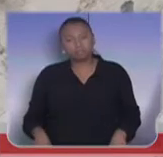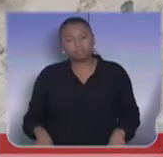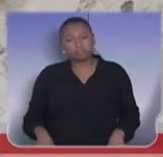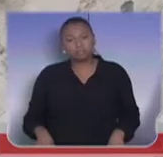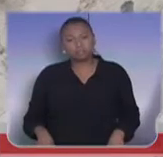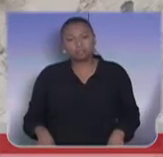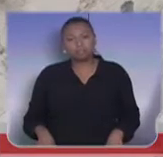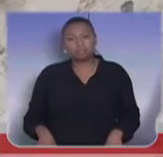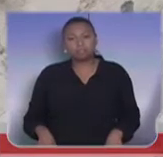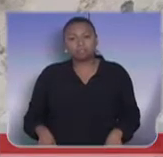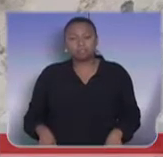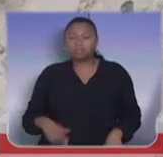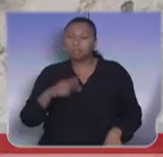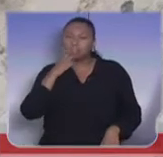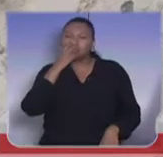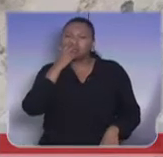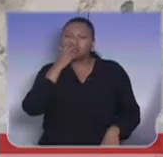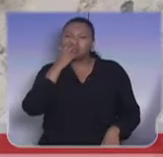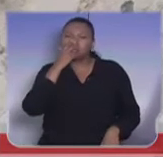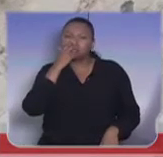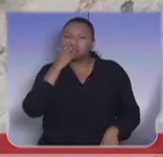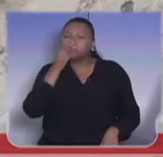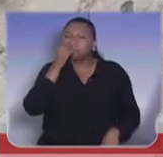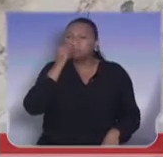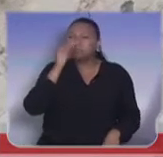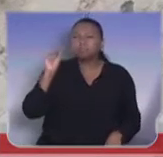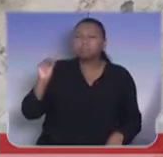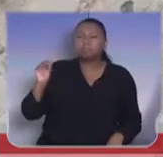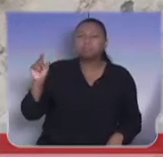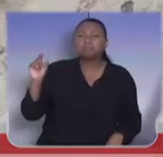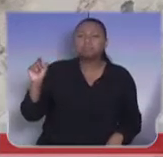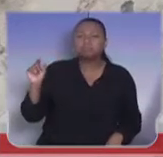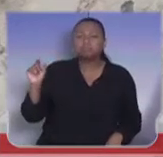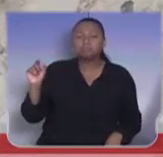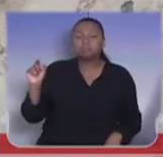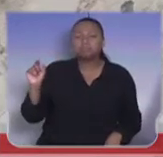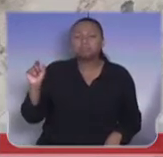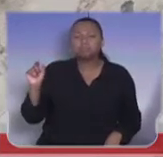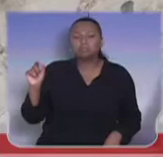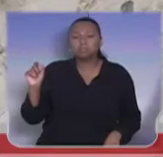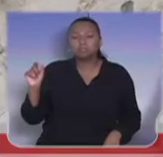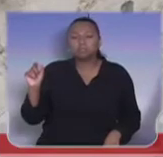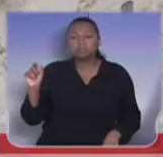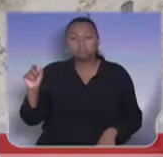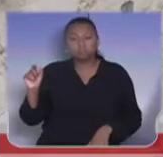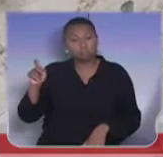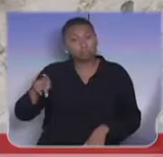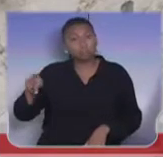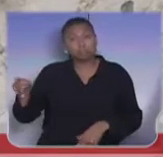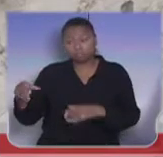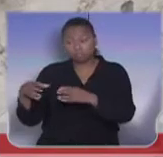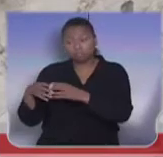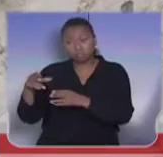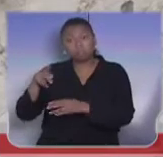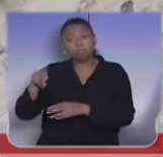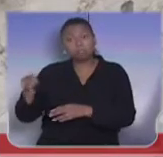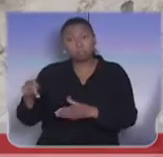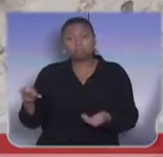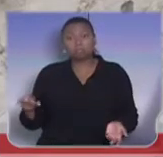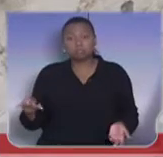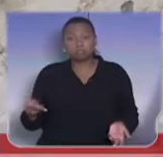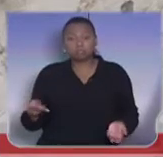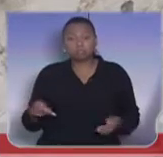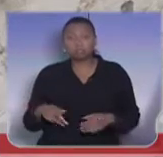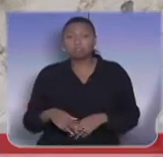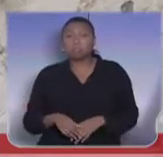esquecendo da parte mais especial, que são os mestres. A nossa escola